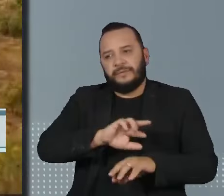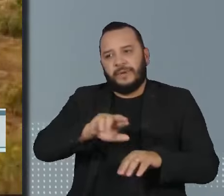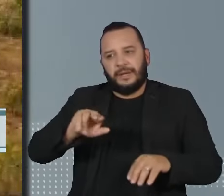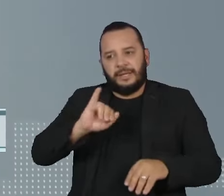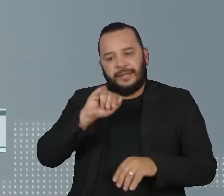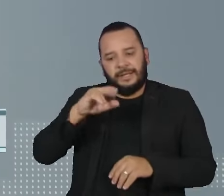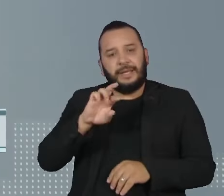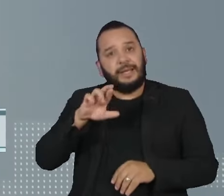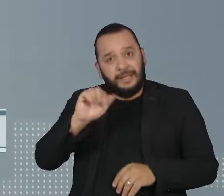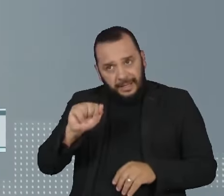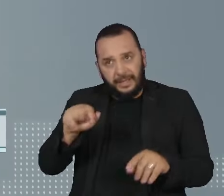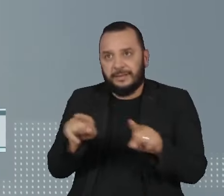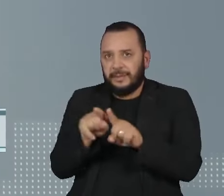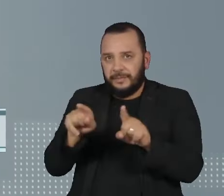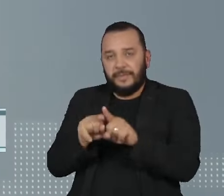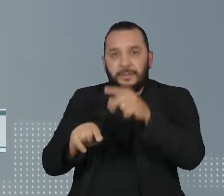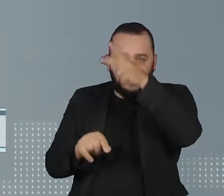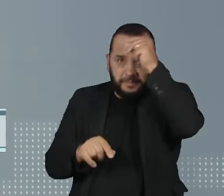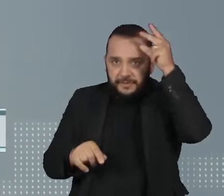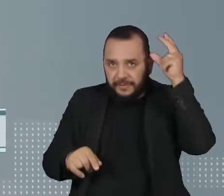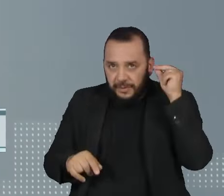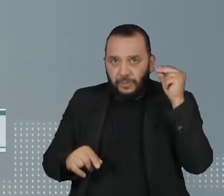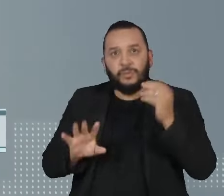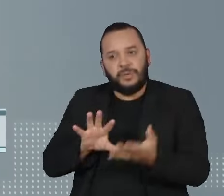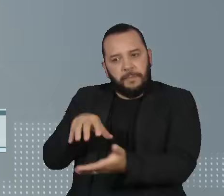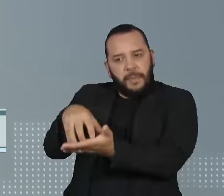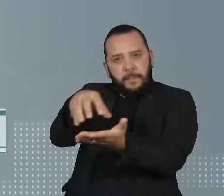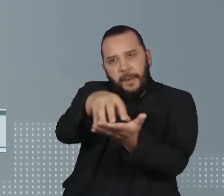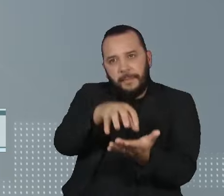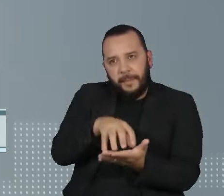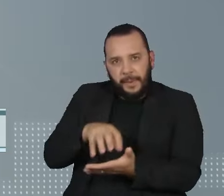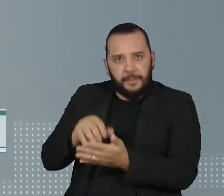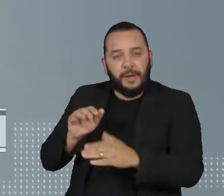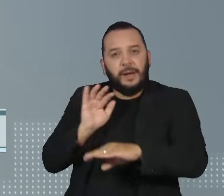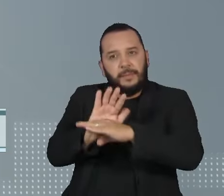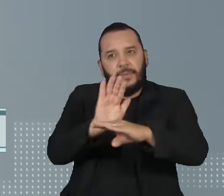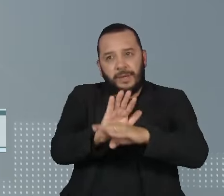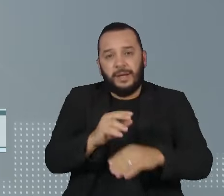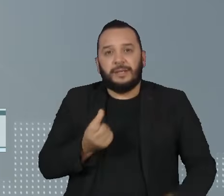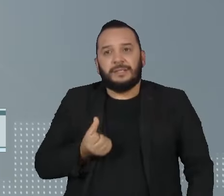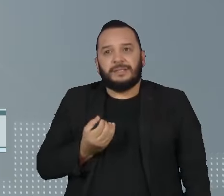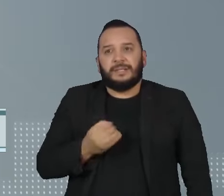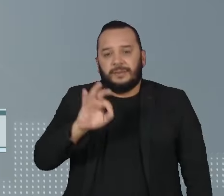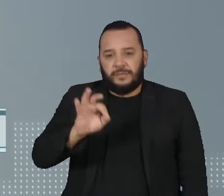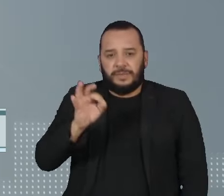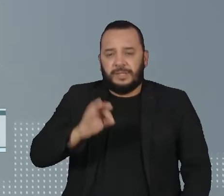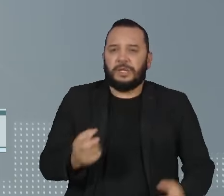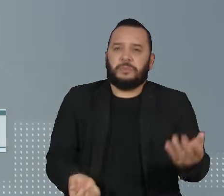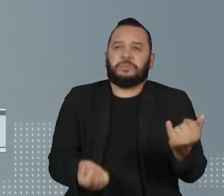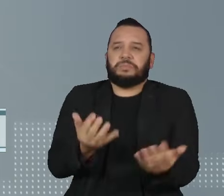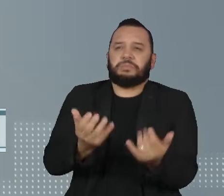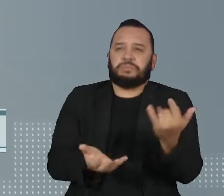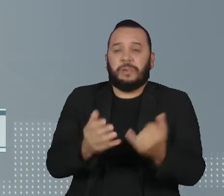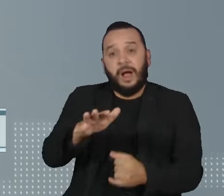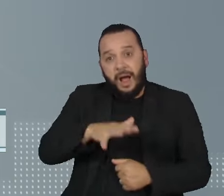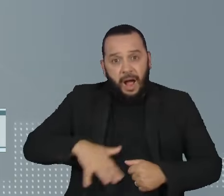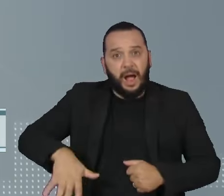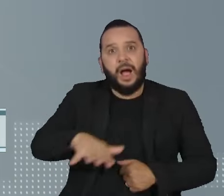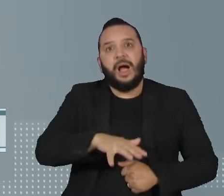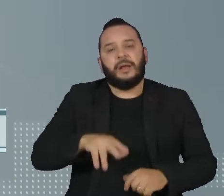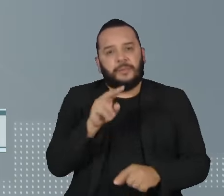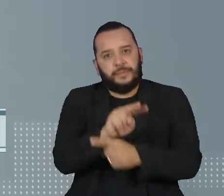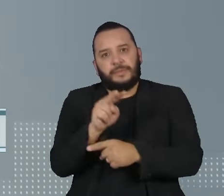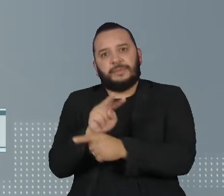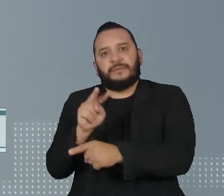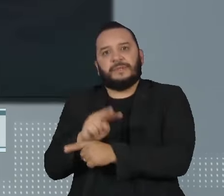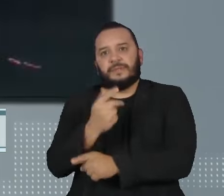agências dos estados e das prefeituras das cidades. 60% da queima vegetal atingem áreas de preservação e